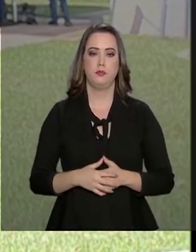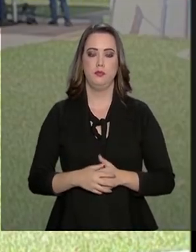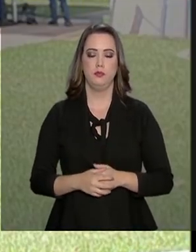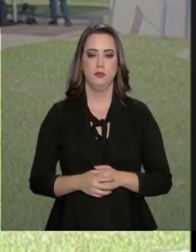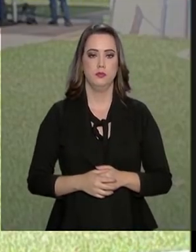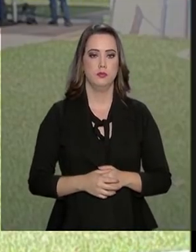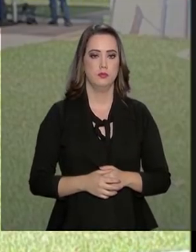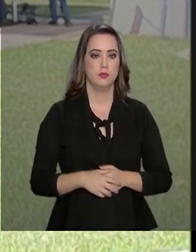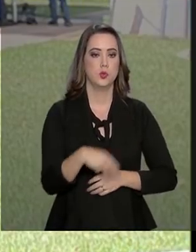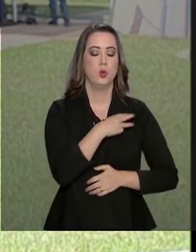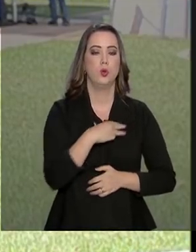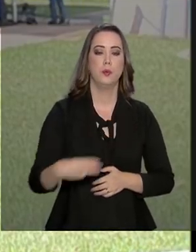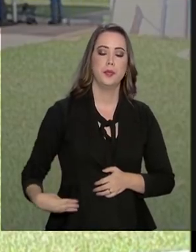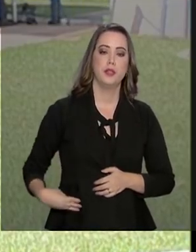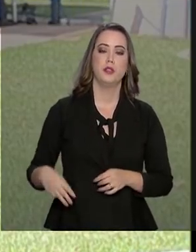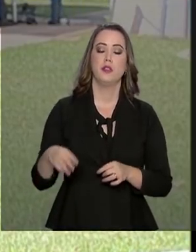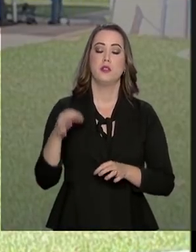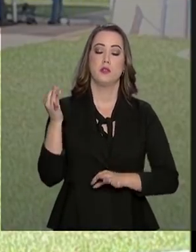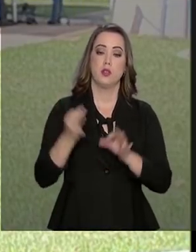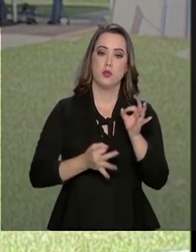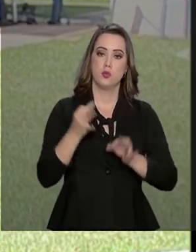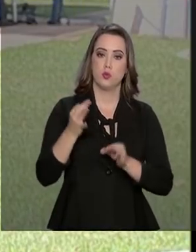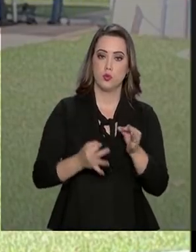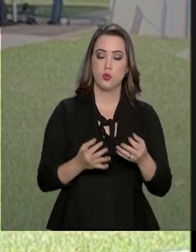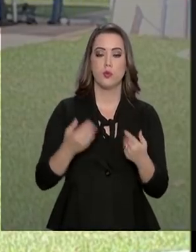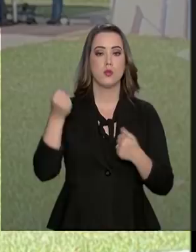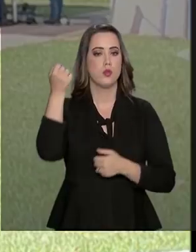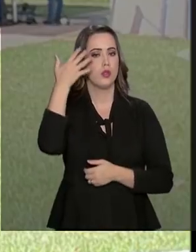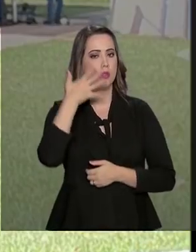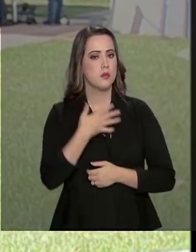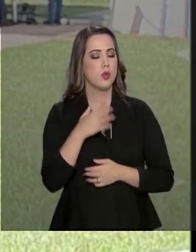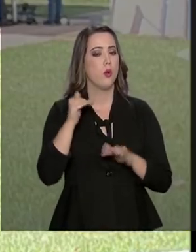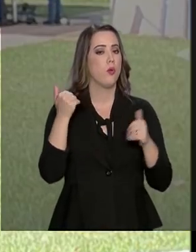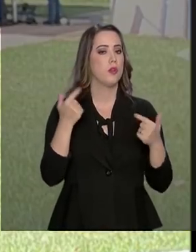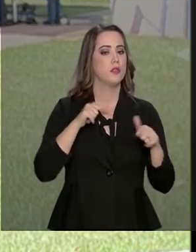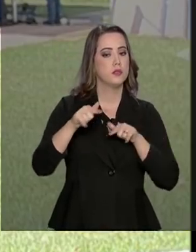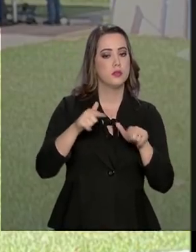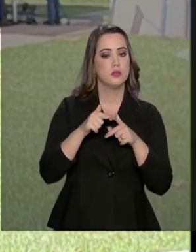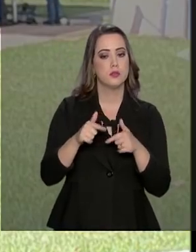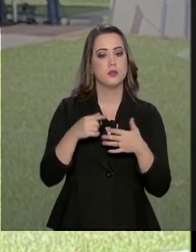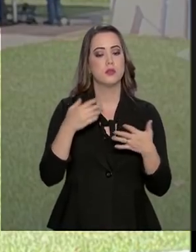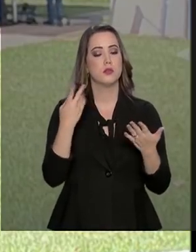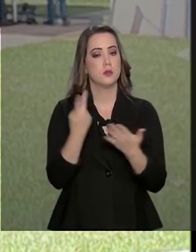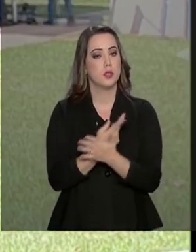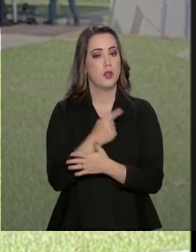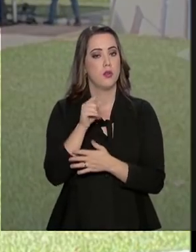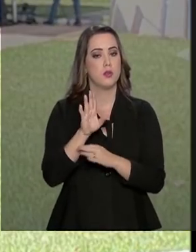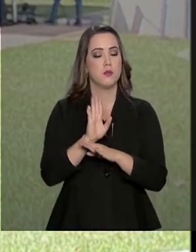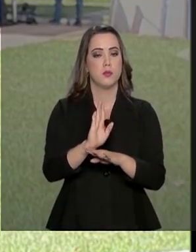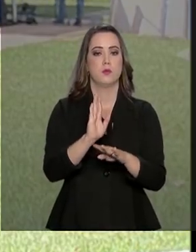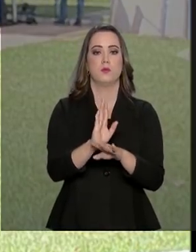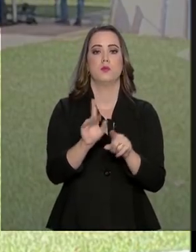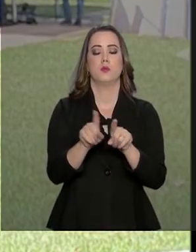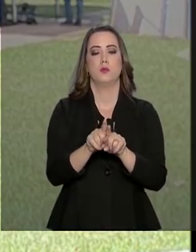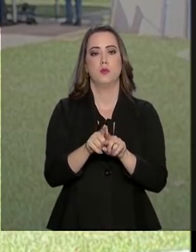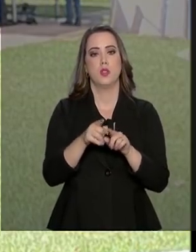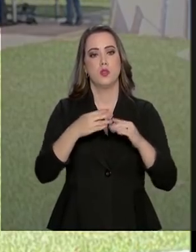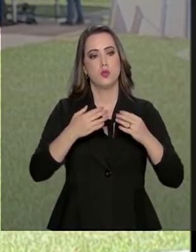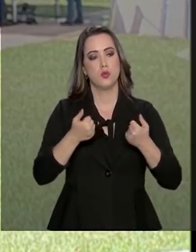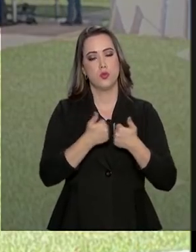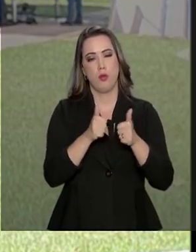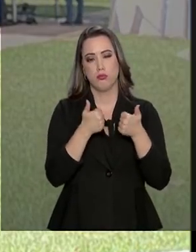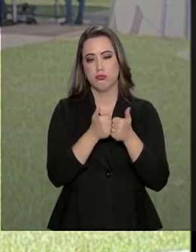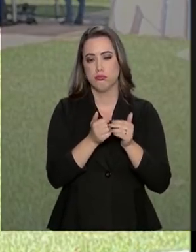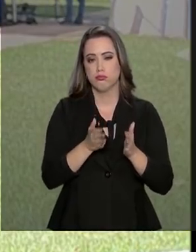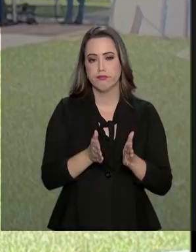O ministro da Justiça e Segurança Pública explicou quais ações serão executadas para apoiar o escoamento da